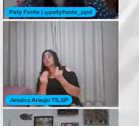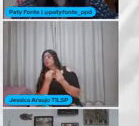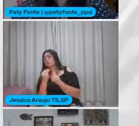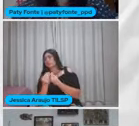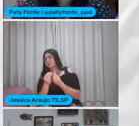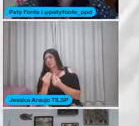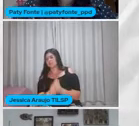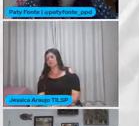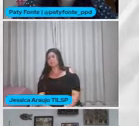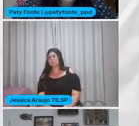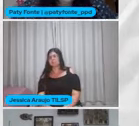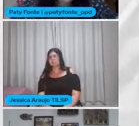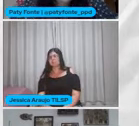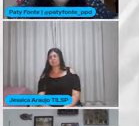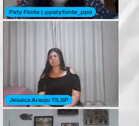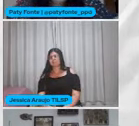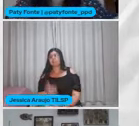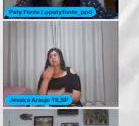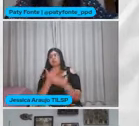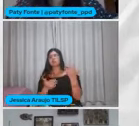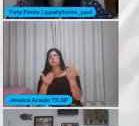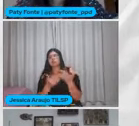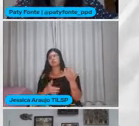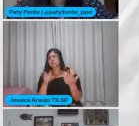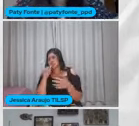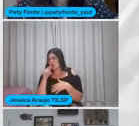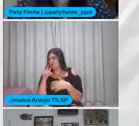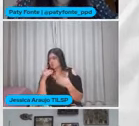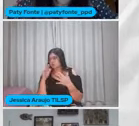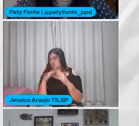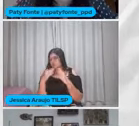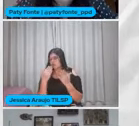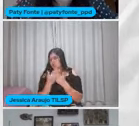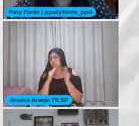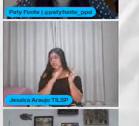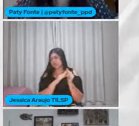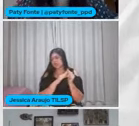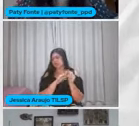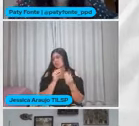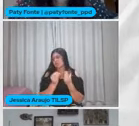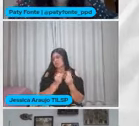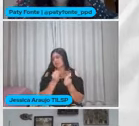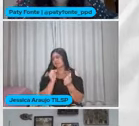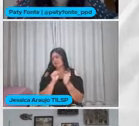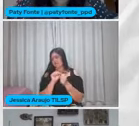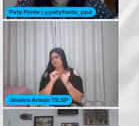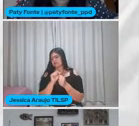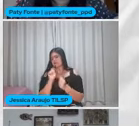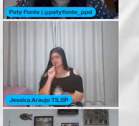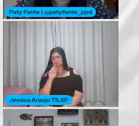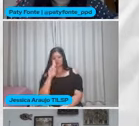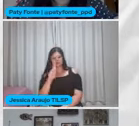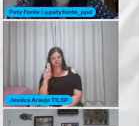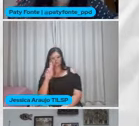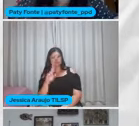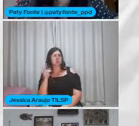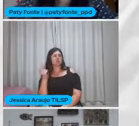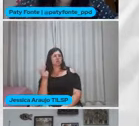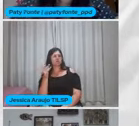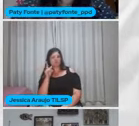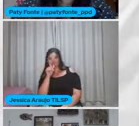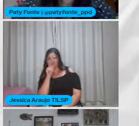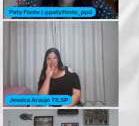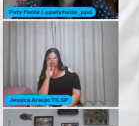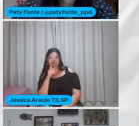O que que a gente Desperdiça a água na escola Né? Em casa O que que eu faço Para poder otimizar O uso da água Eu